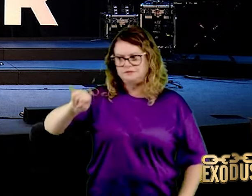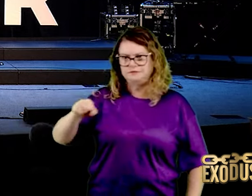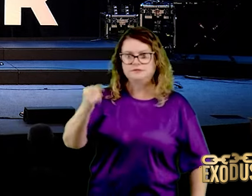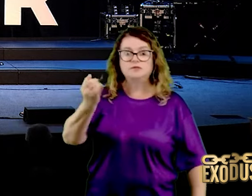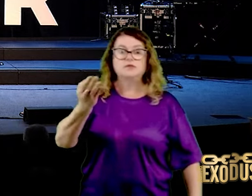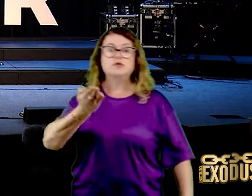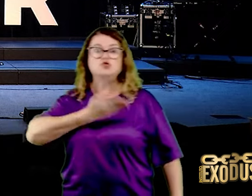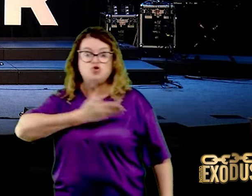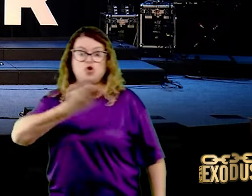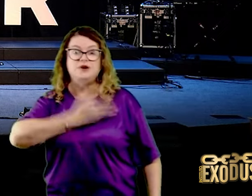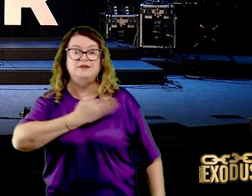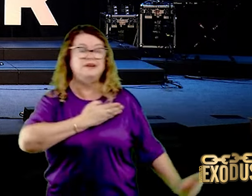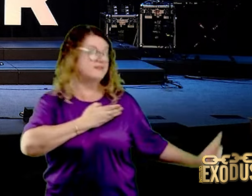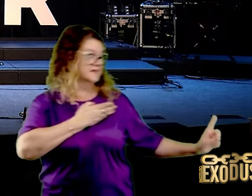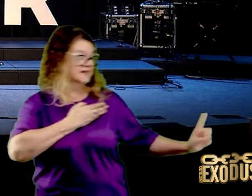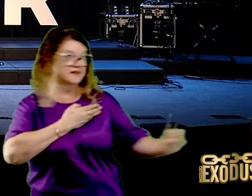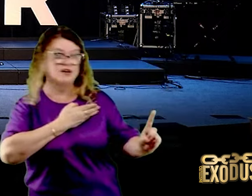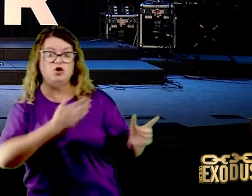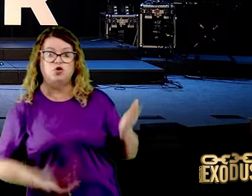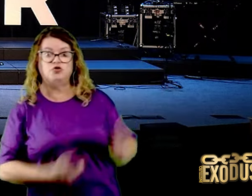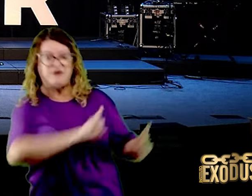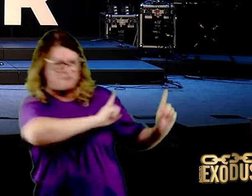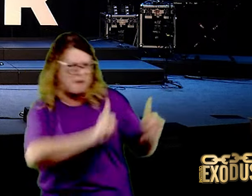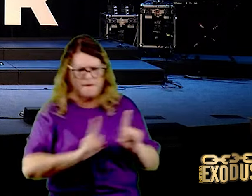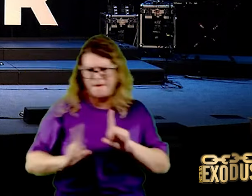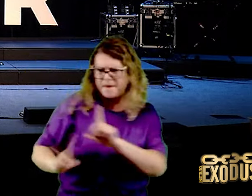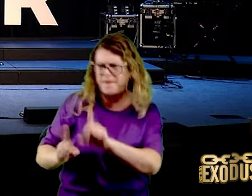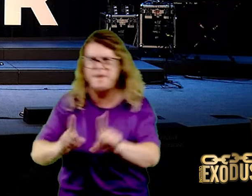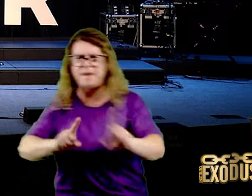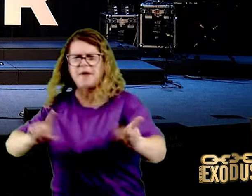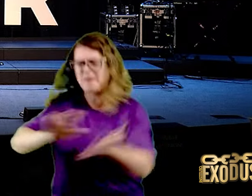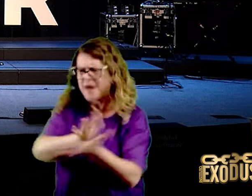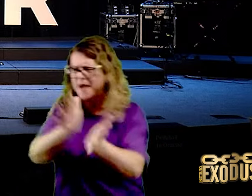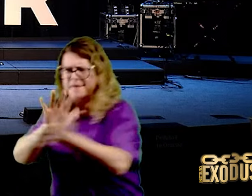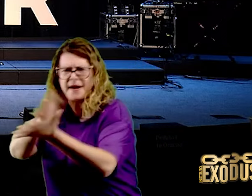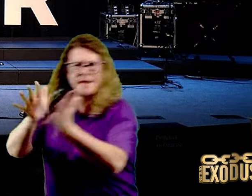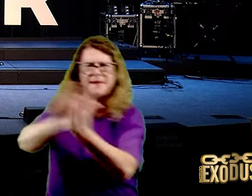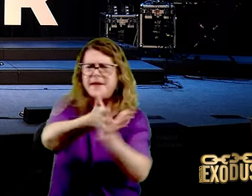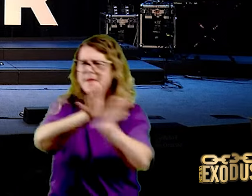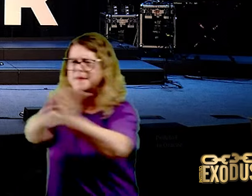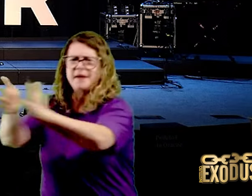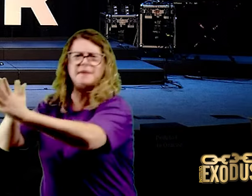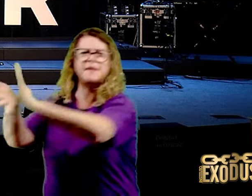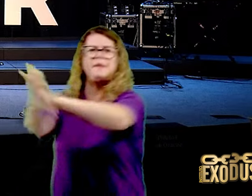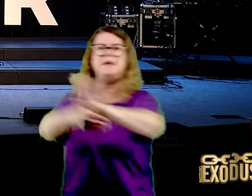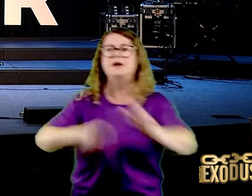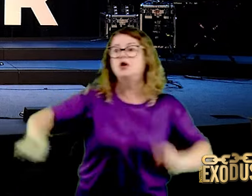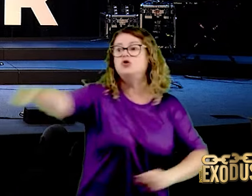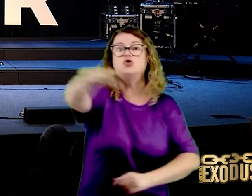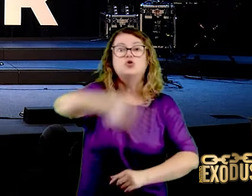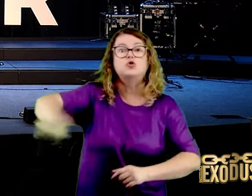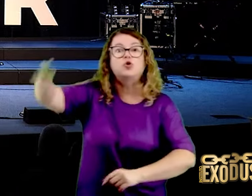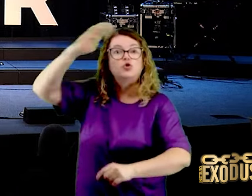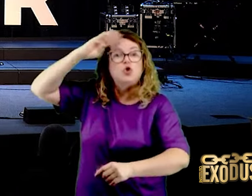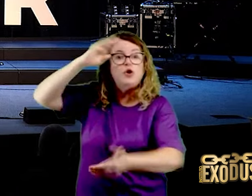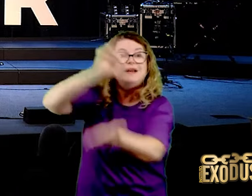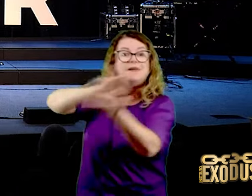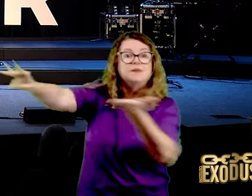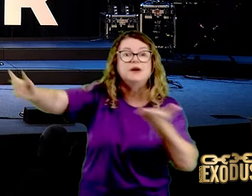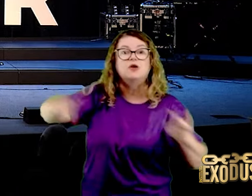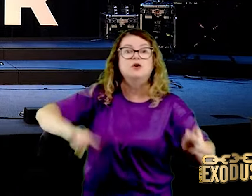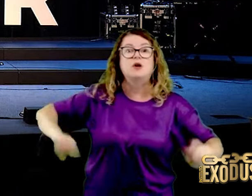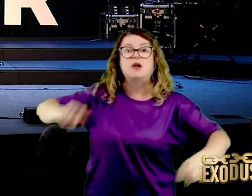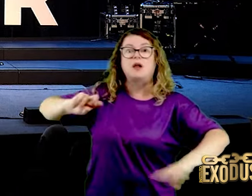escudeiro mataram cerca de 20 homens numa pequena área de terra. Então, caiu o terror sobre todo o exército. Tanto que estavam no